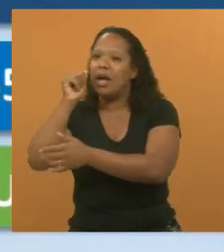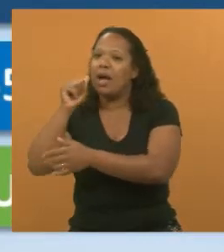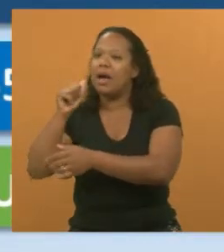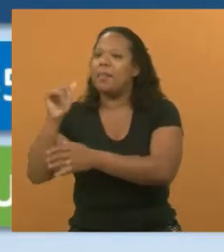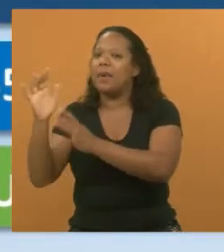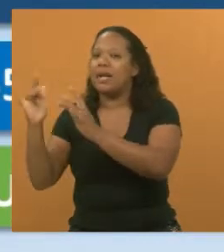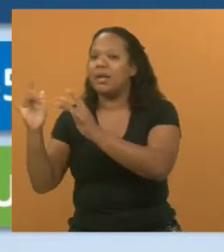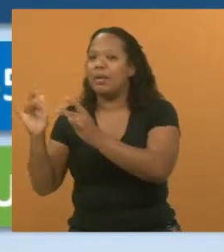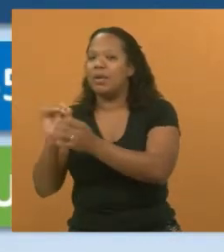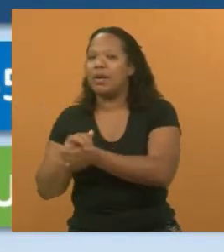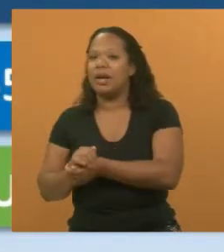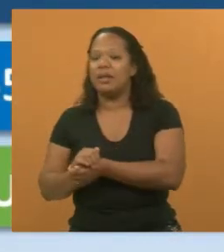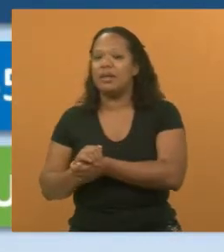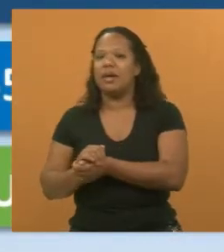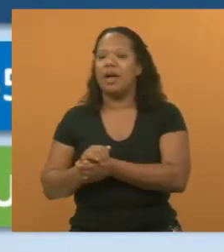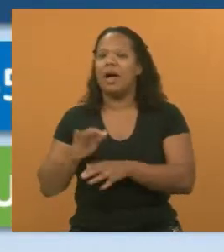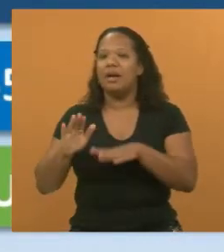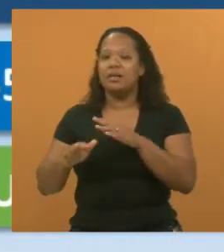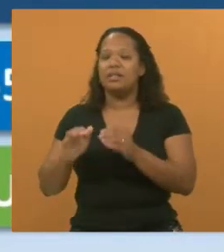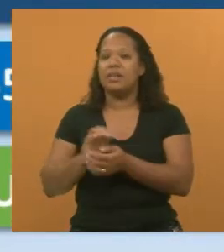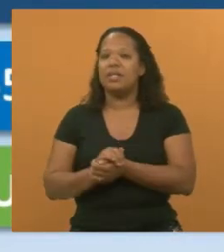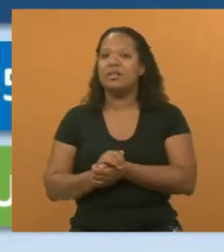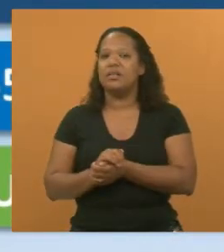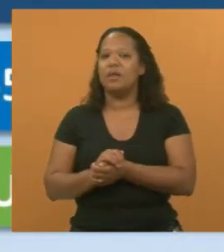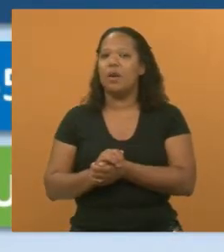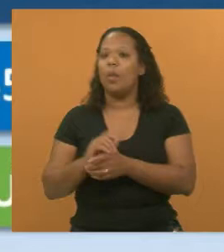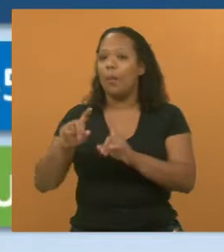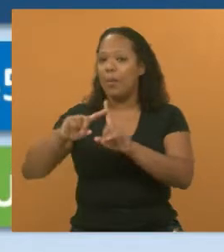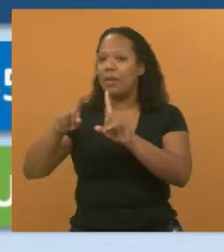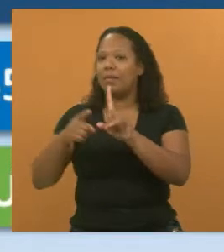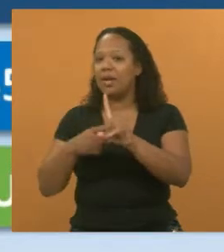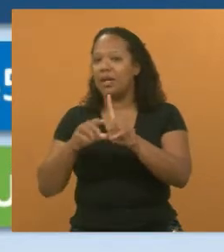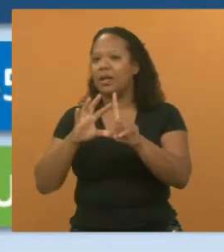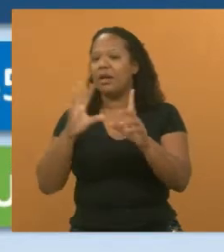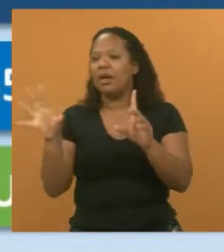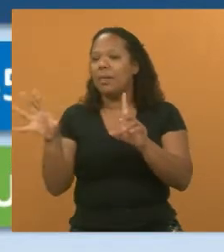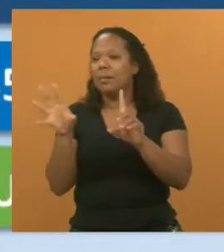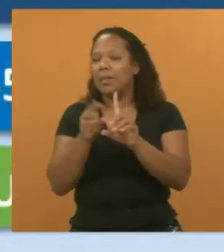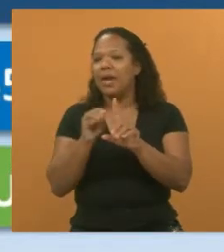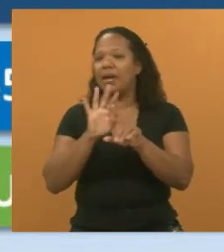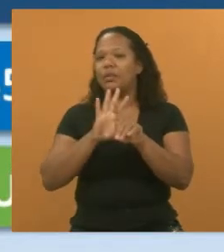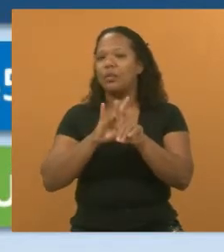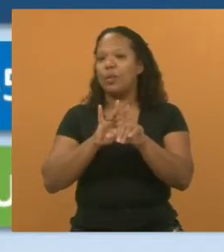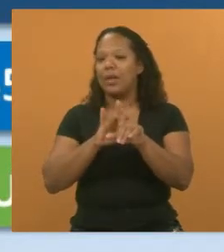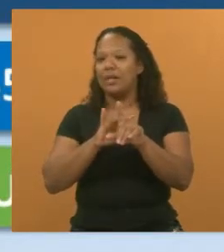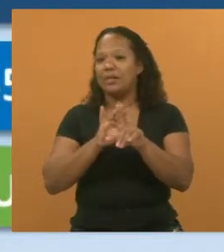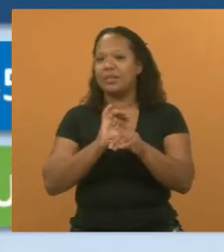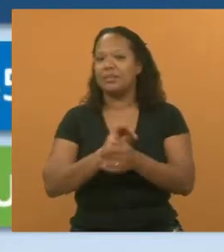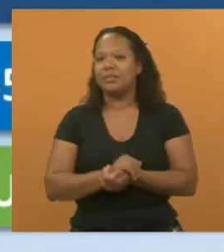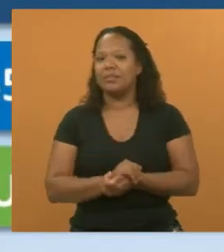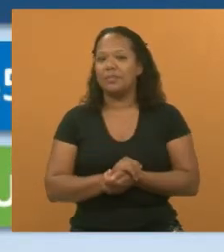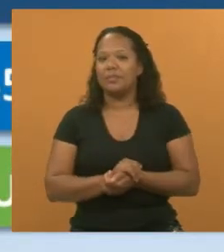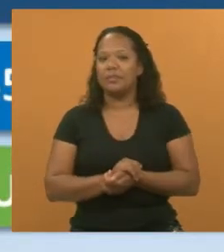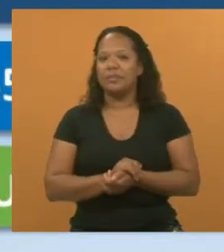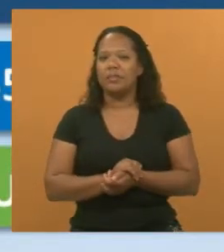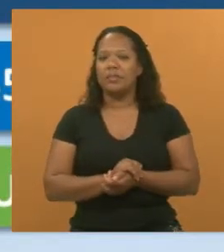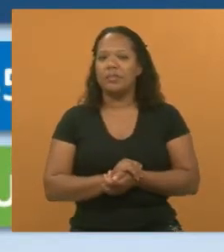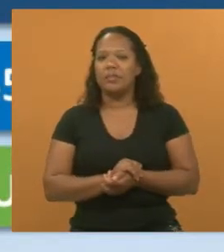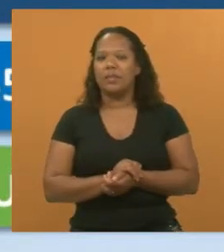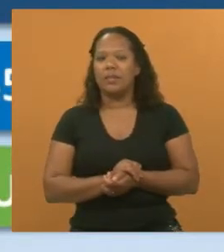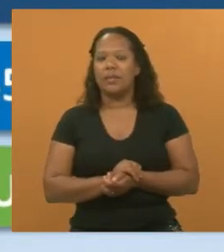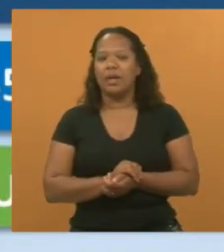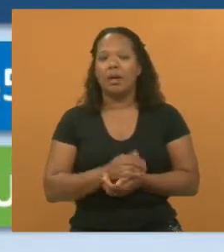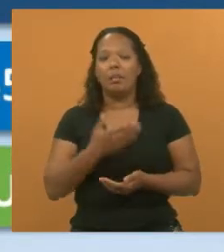ainda na barriga. O ano passado, tivemos essa meta, que,